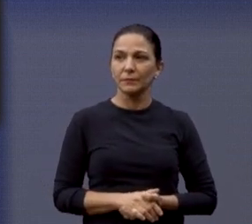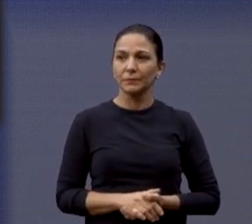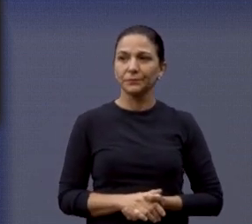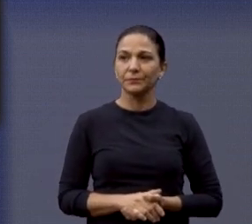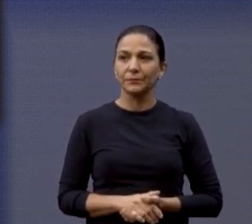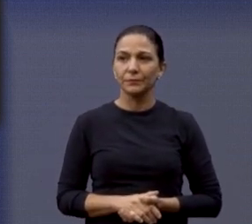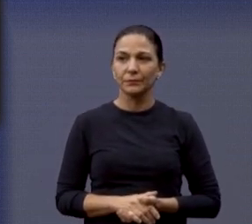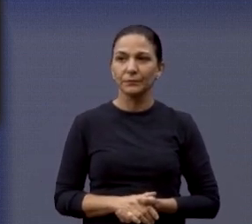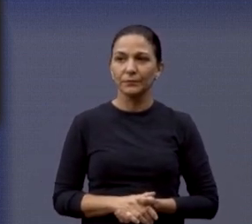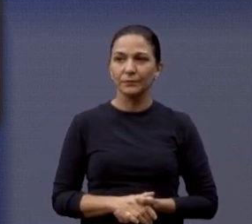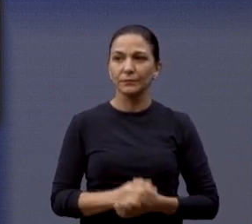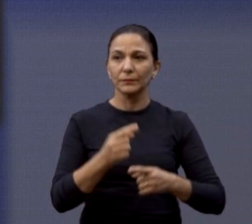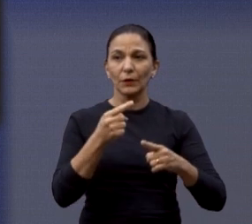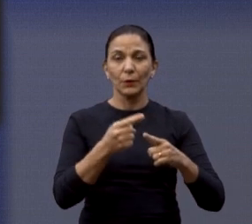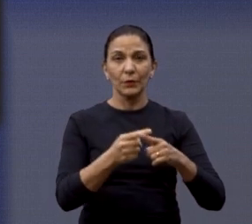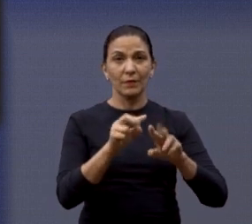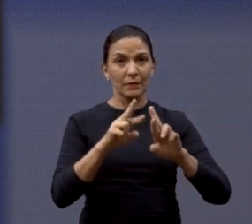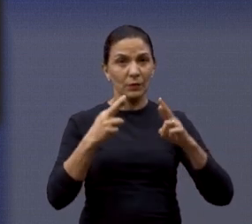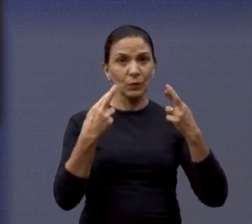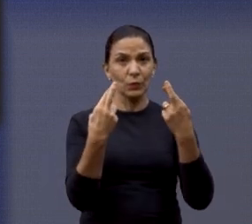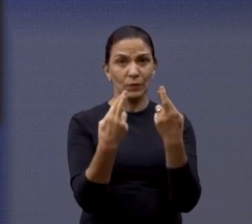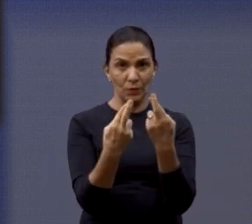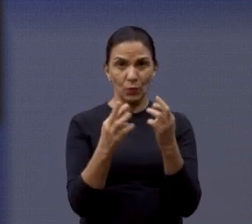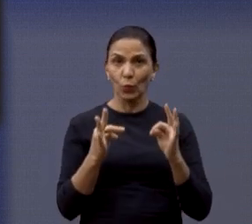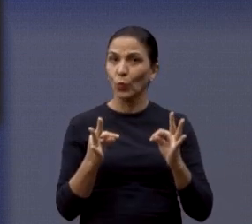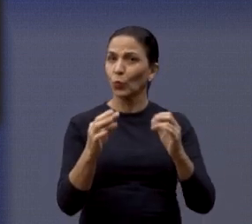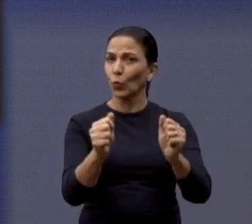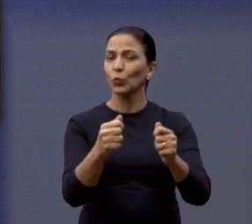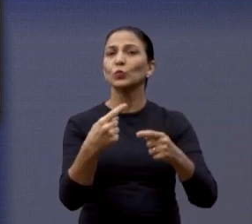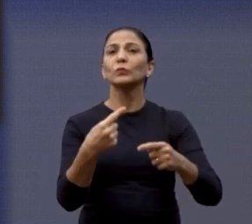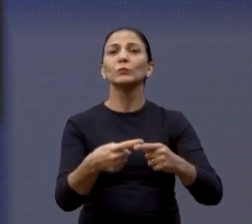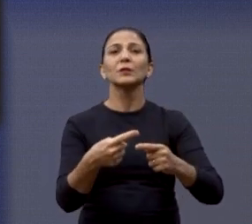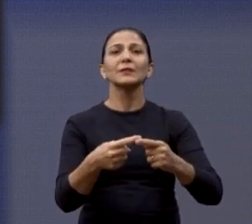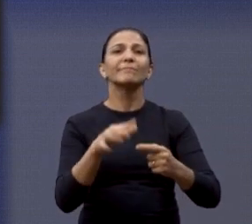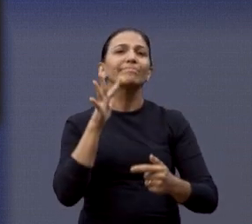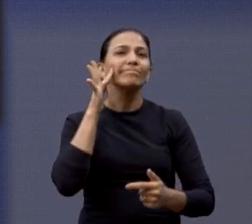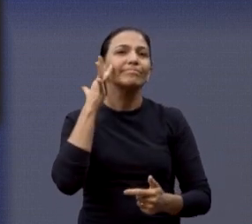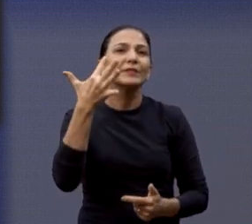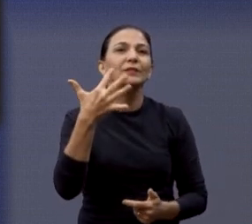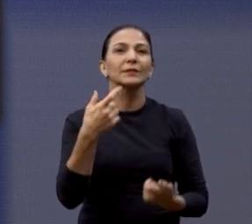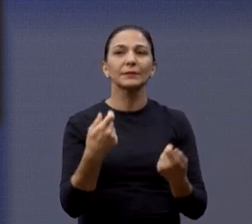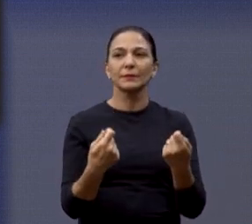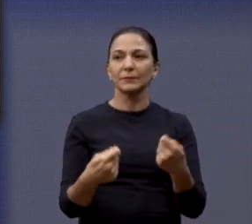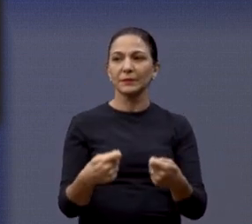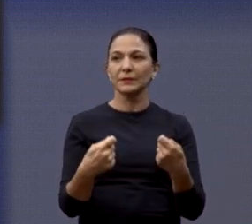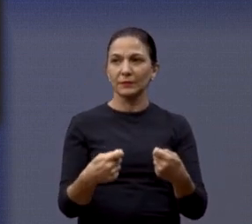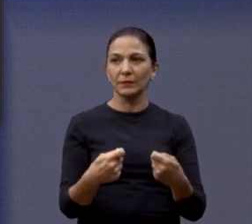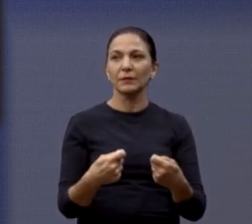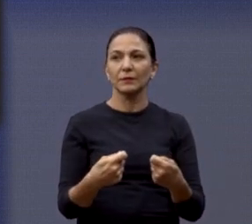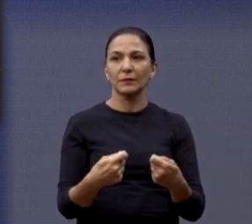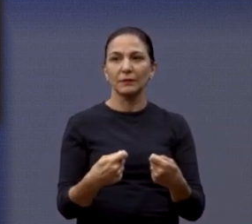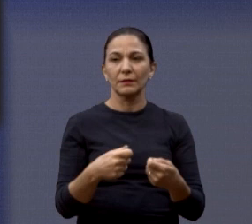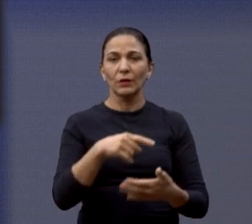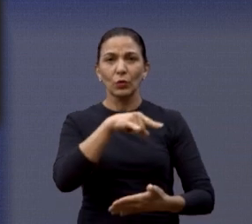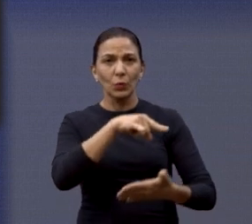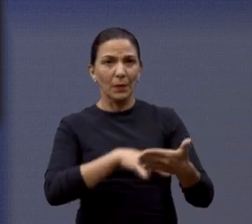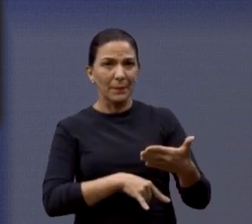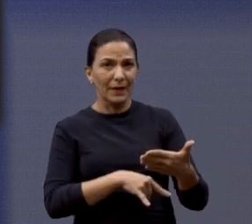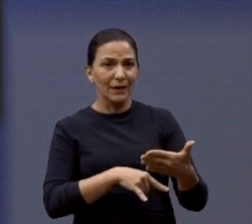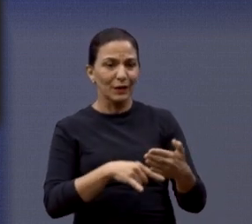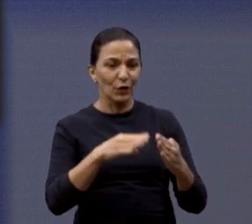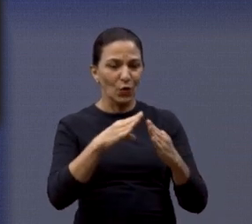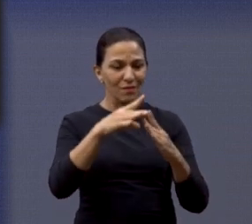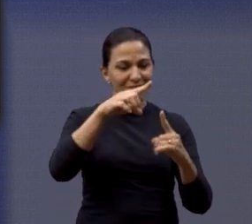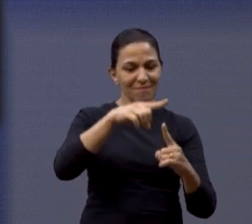Então, por que essa reunião com todos? Para decidir se estava tombado ou não estava, porque estava